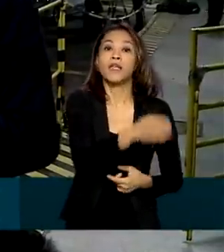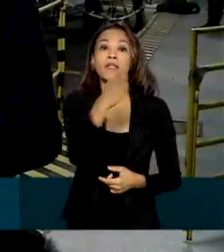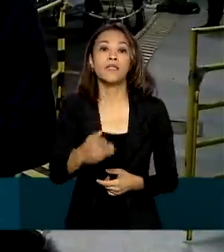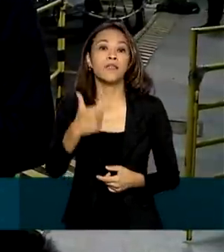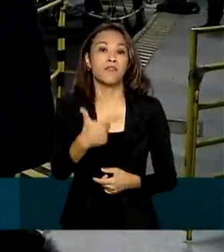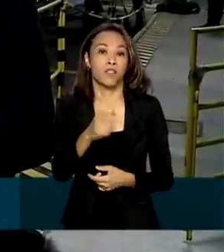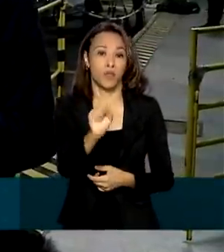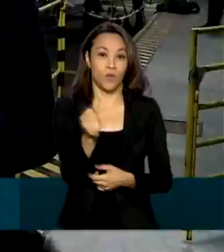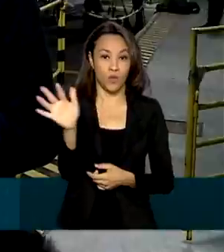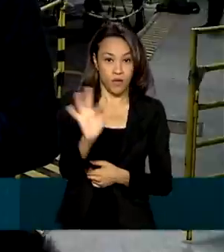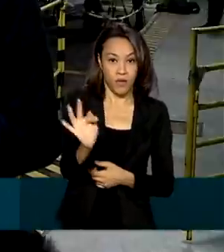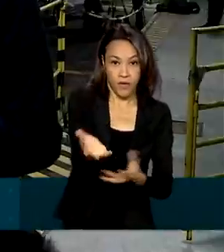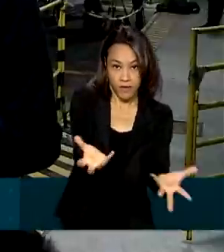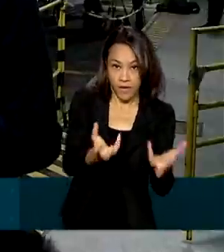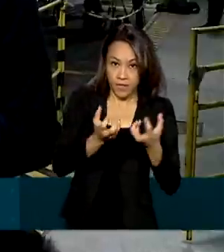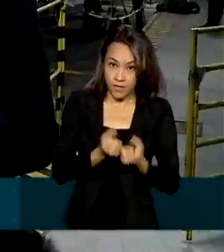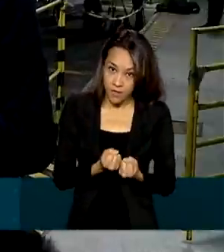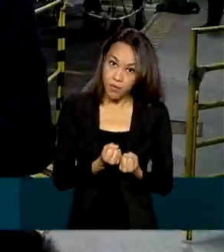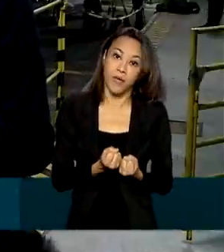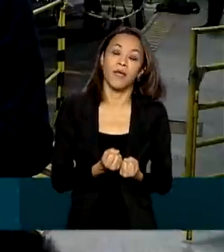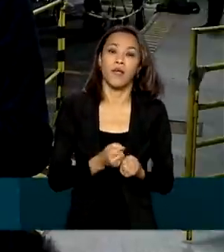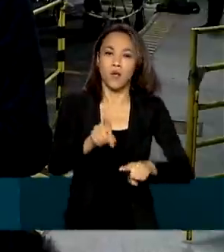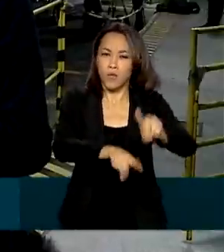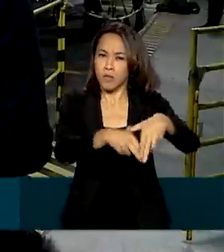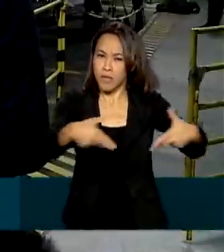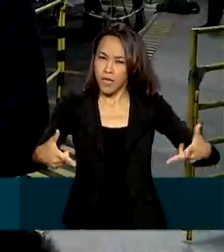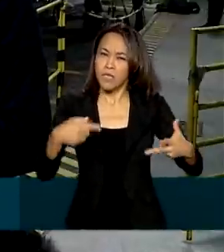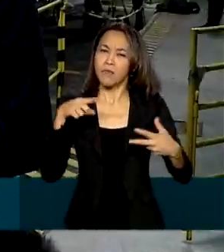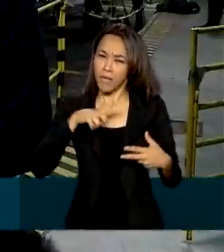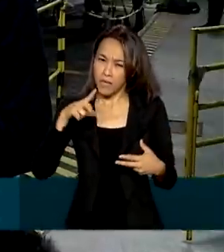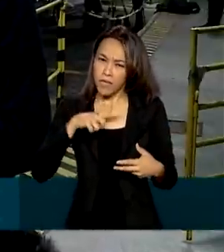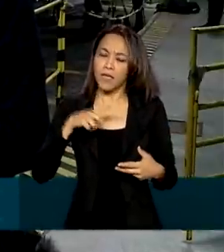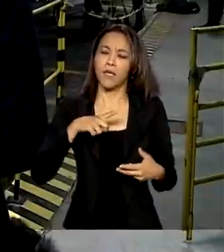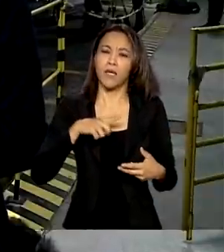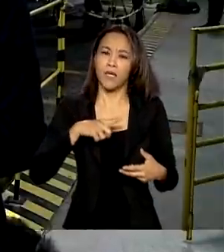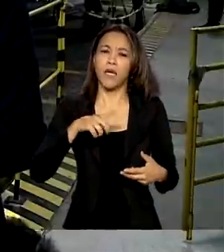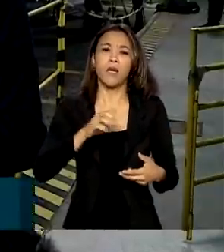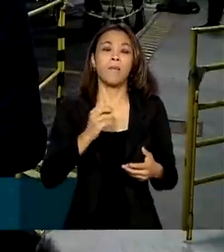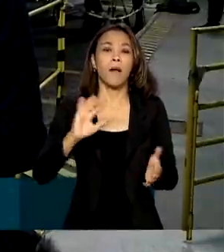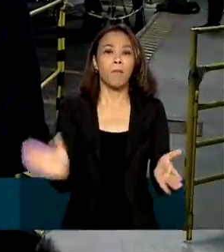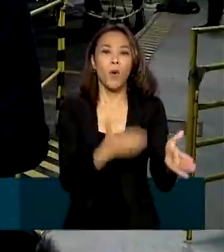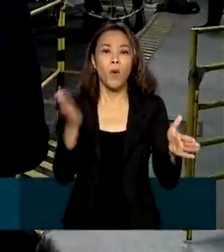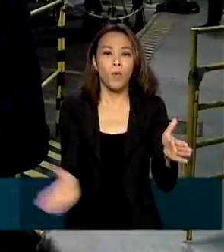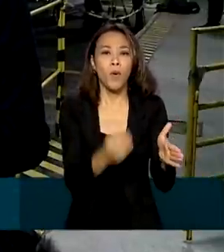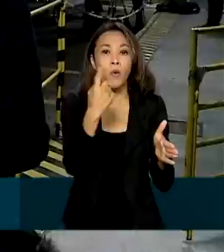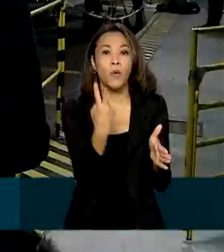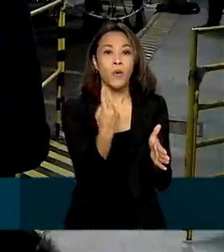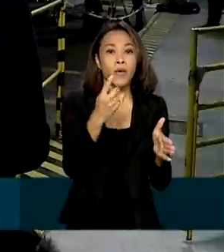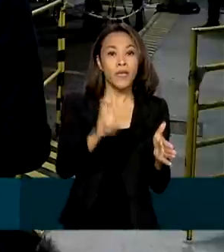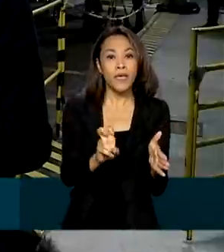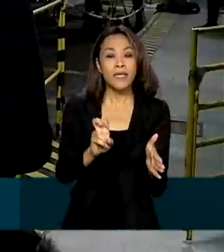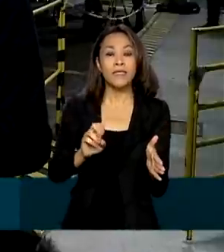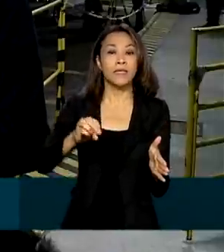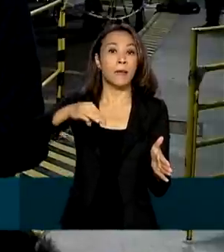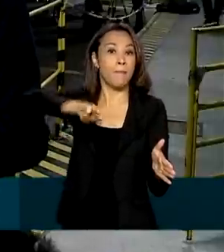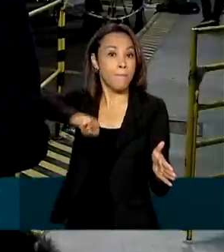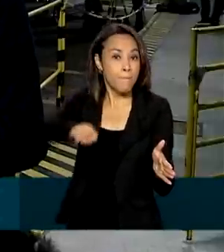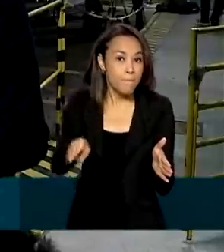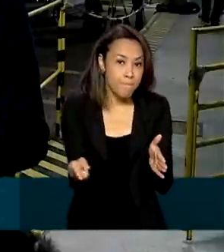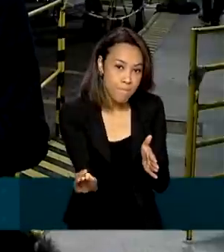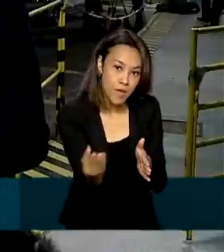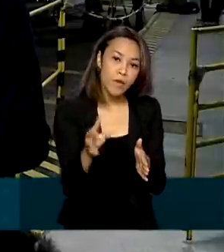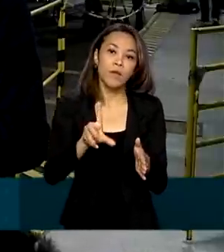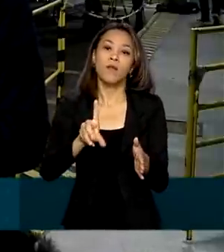fevereiro. A expectativa é de que haja material suficiente para a produção de 15 milhões de doses ainda este mês. A